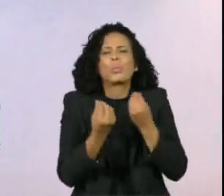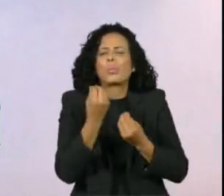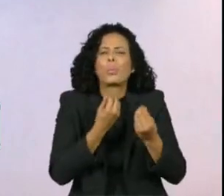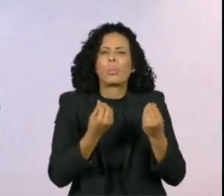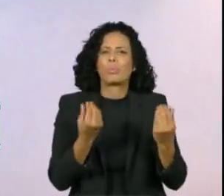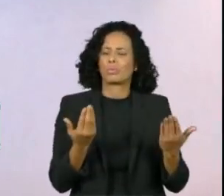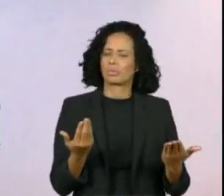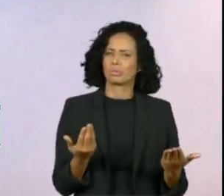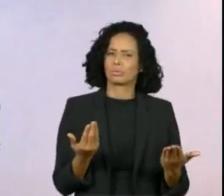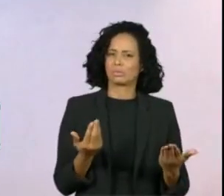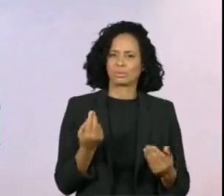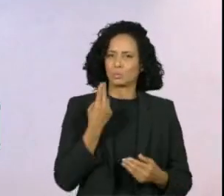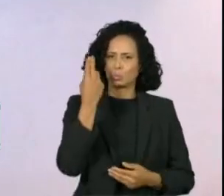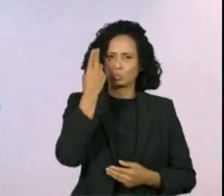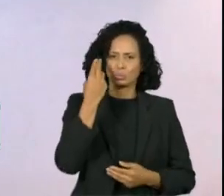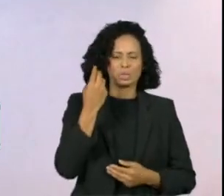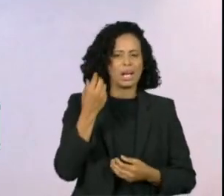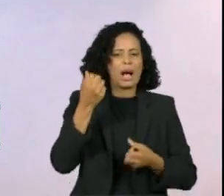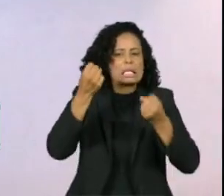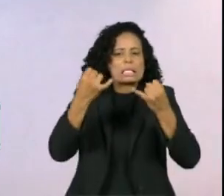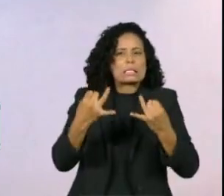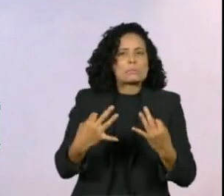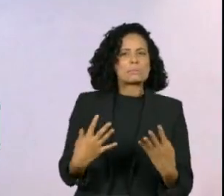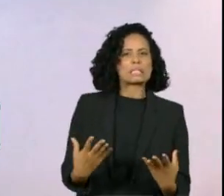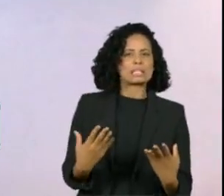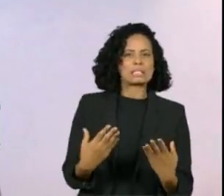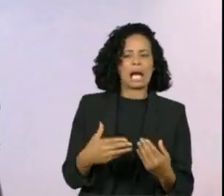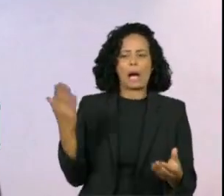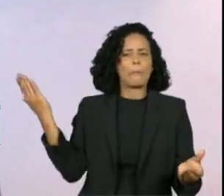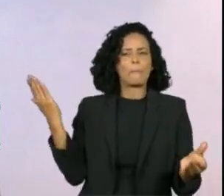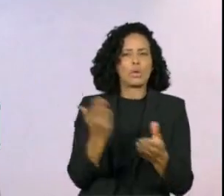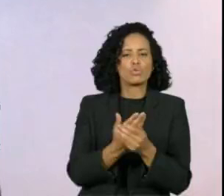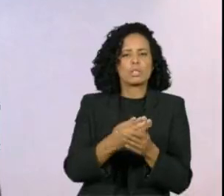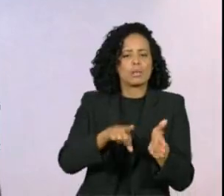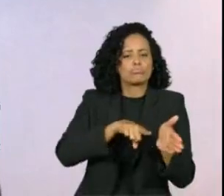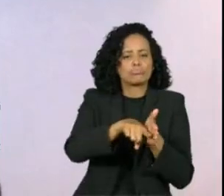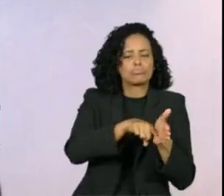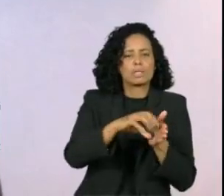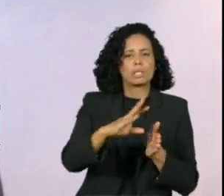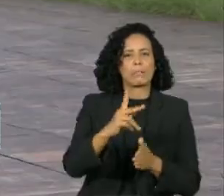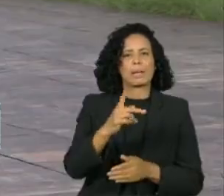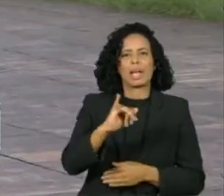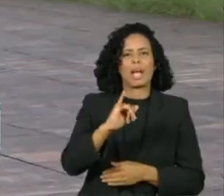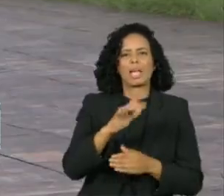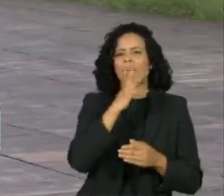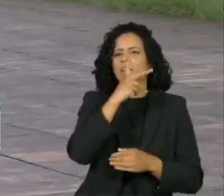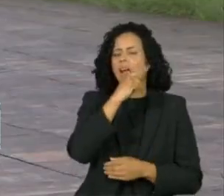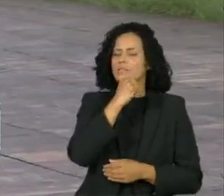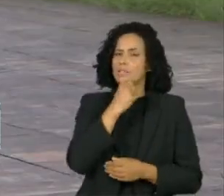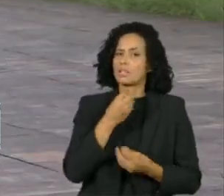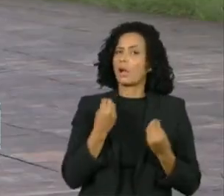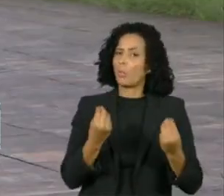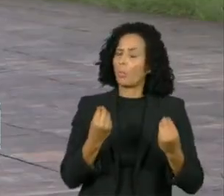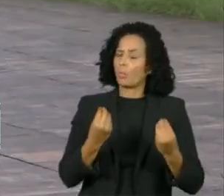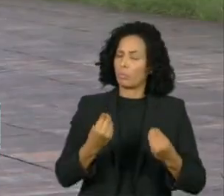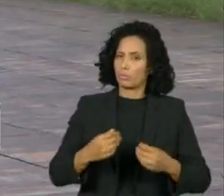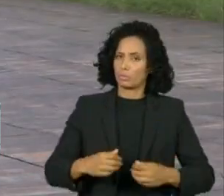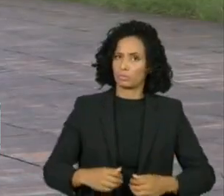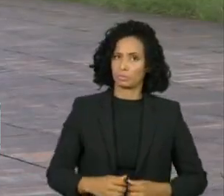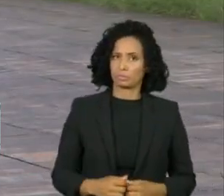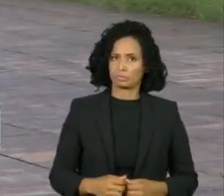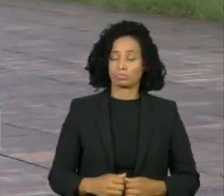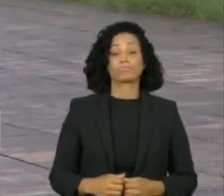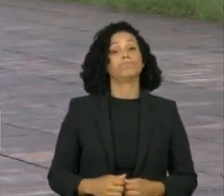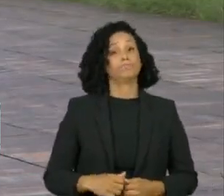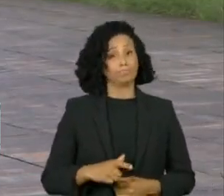minimamente plausível que possa dar uma razão para esse atraso. Parte dos senadores que integraram